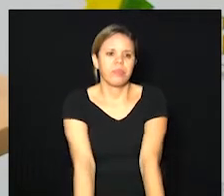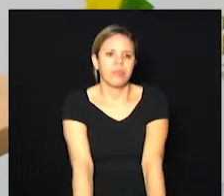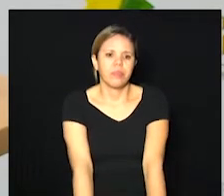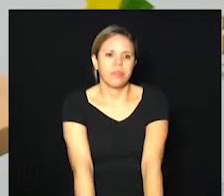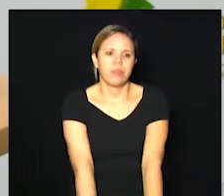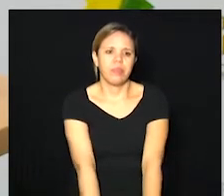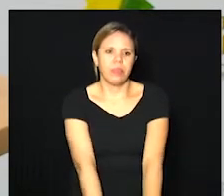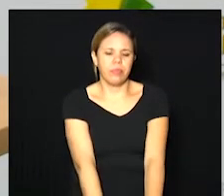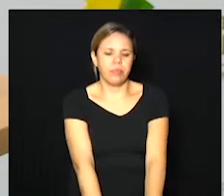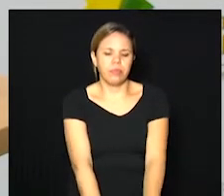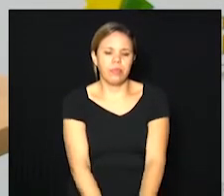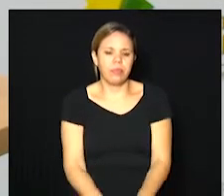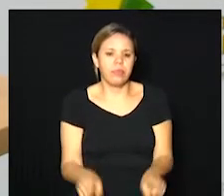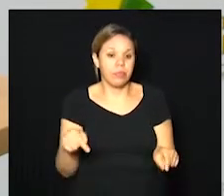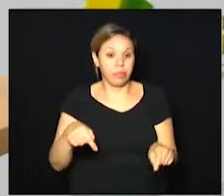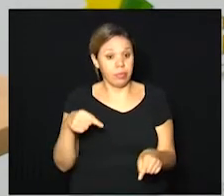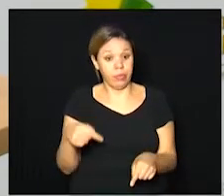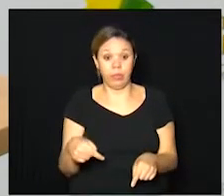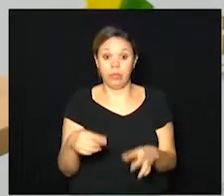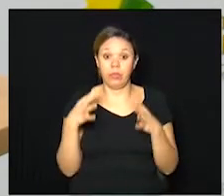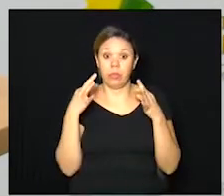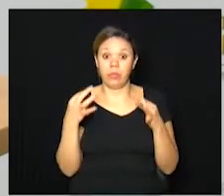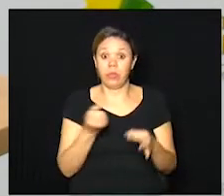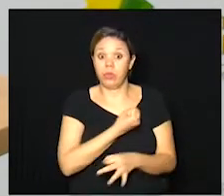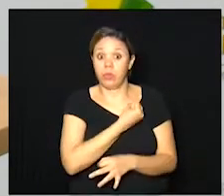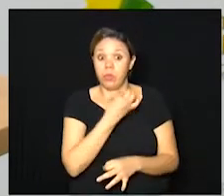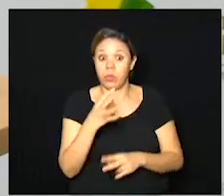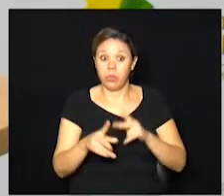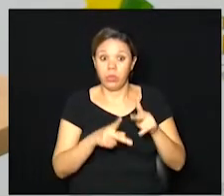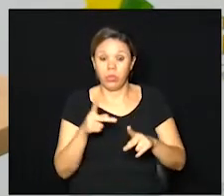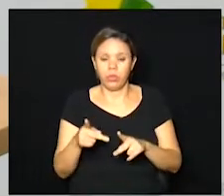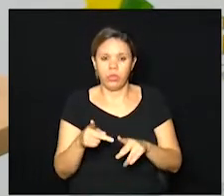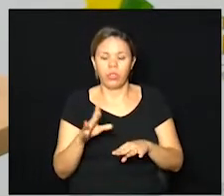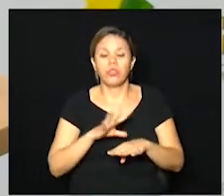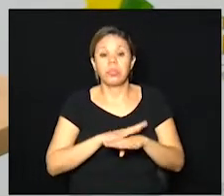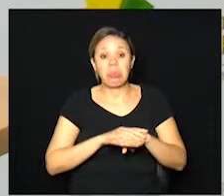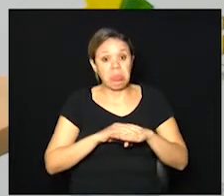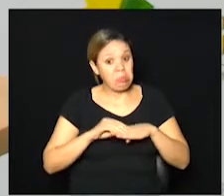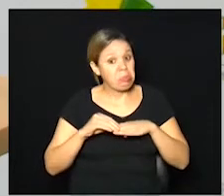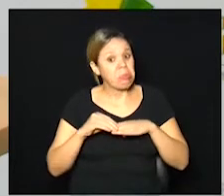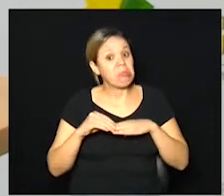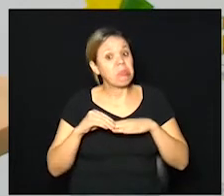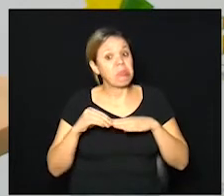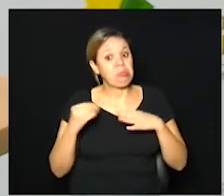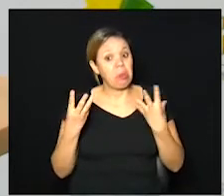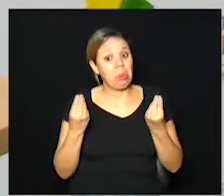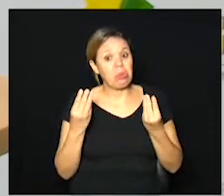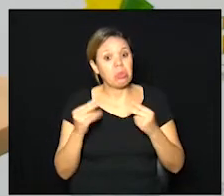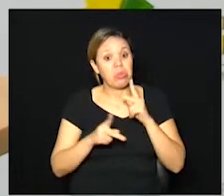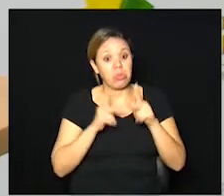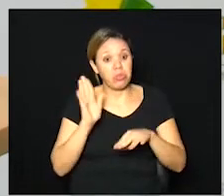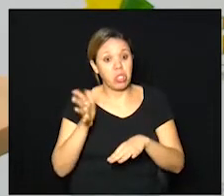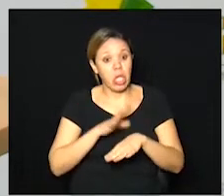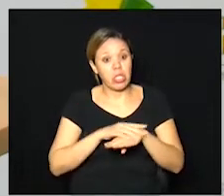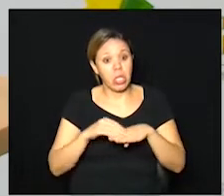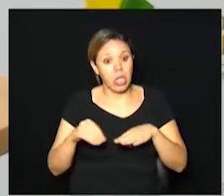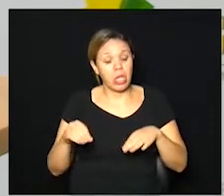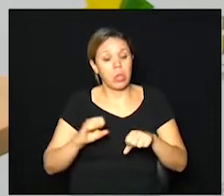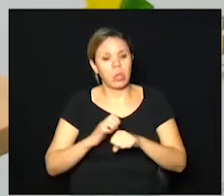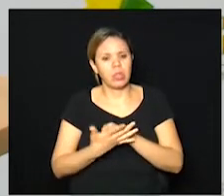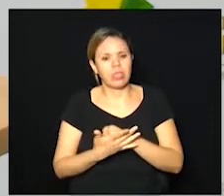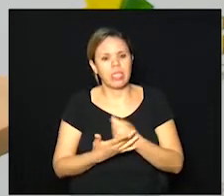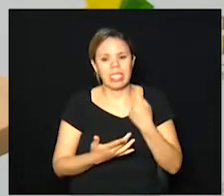Chama atenção aqui o grande número de pessoas recuperadas, que de